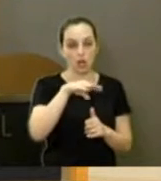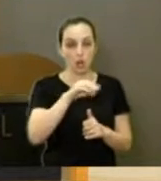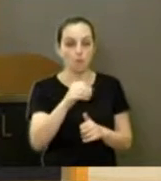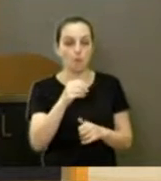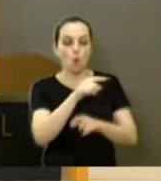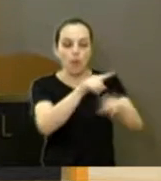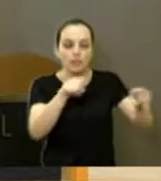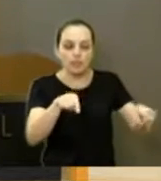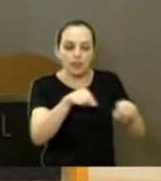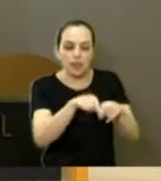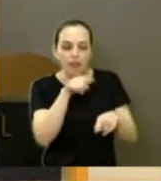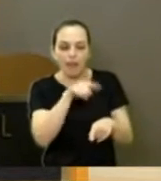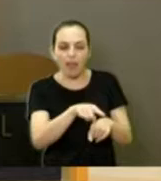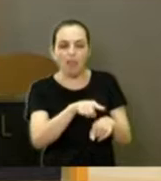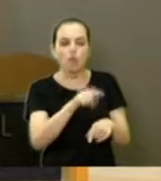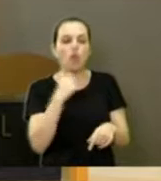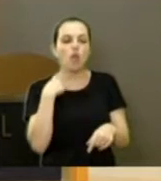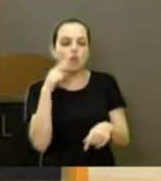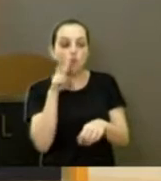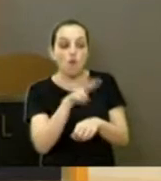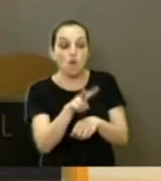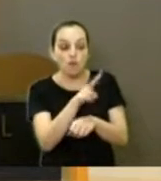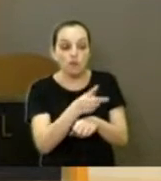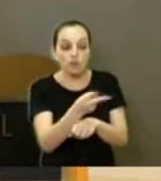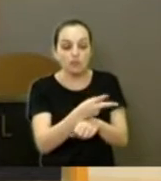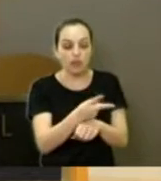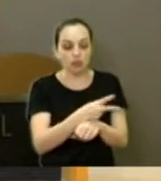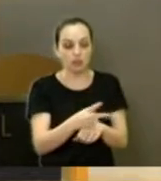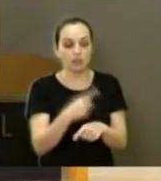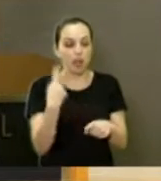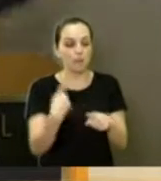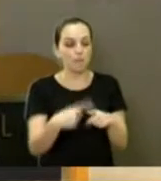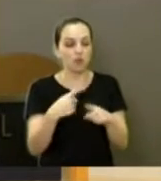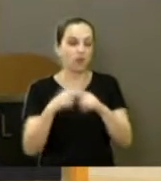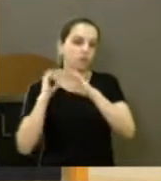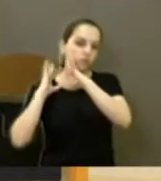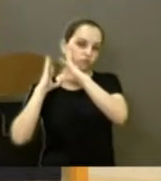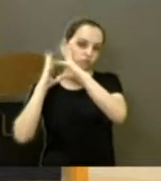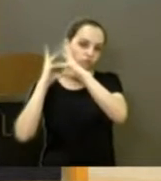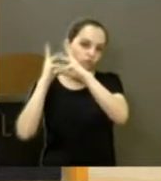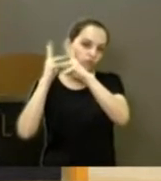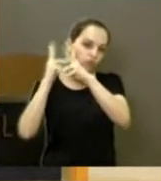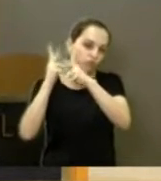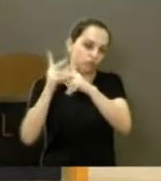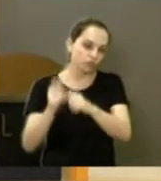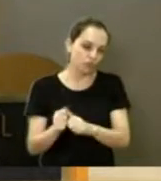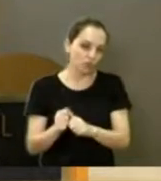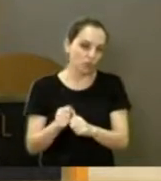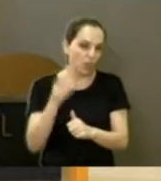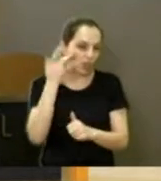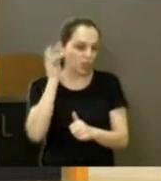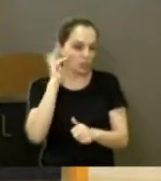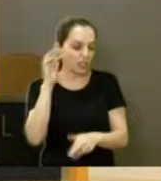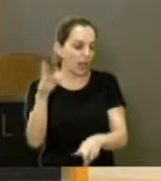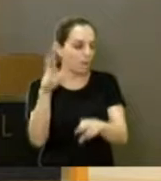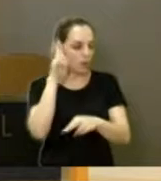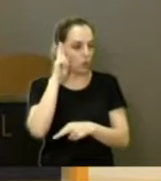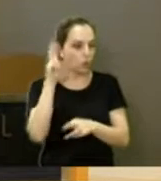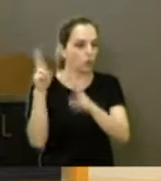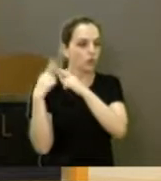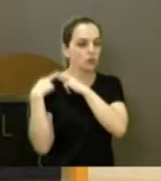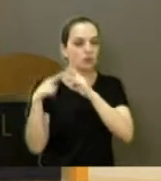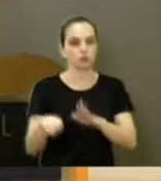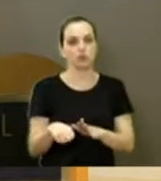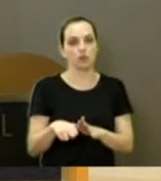que isso aqui está uma novela, faz 20 anos, 30 anos, não sabe de quem é, ninguém paga. Prefeitura, o